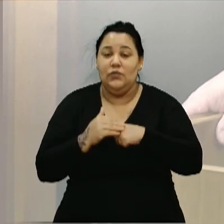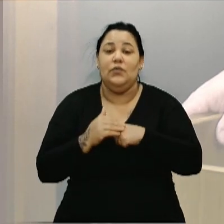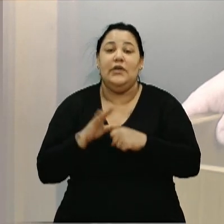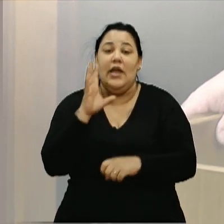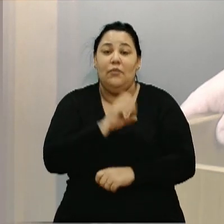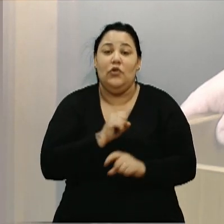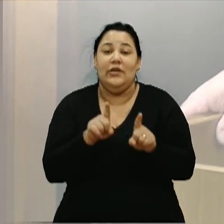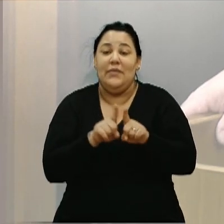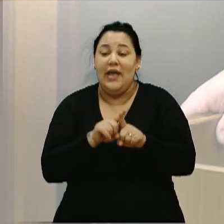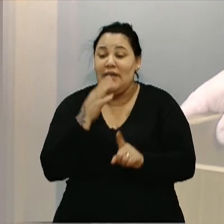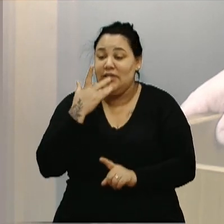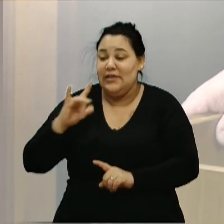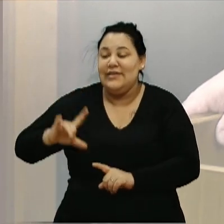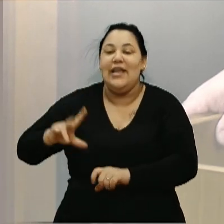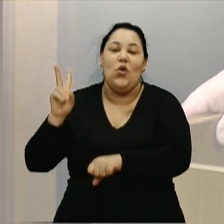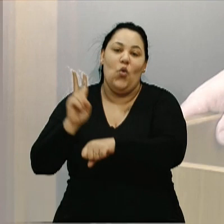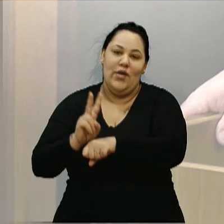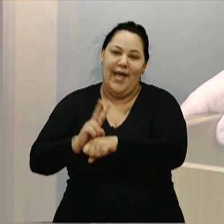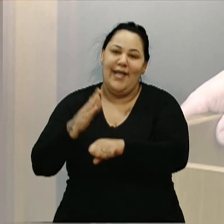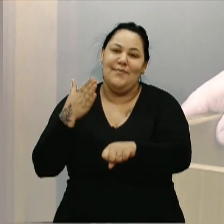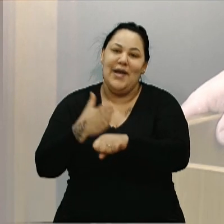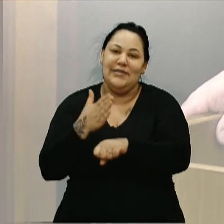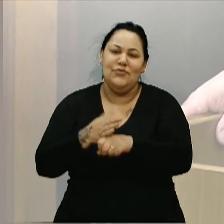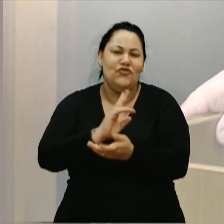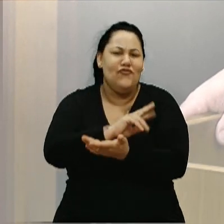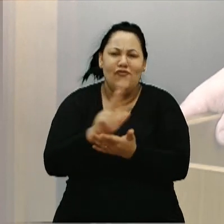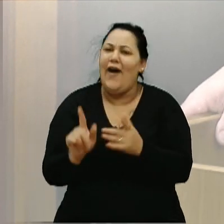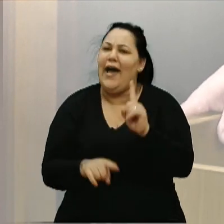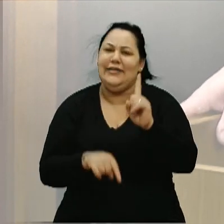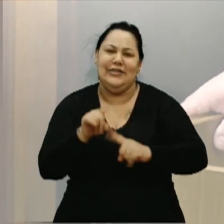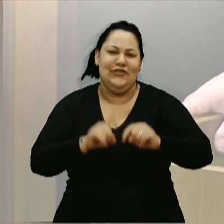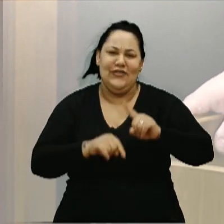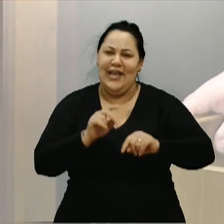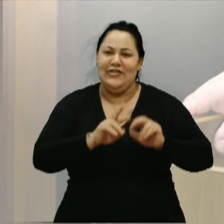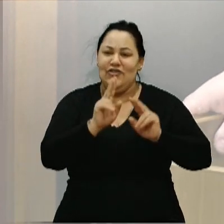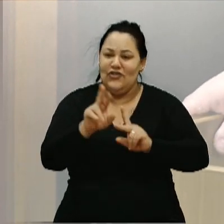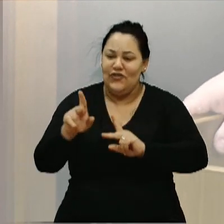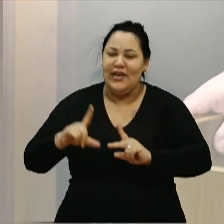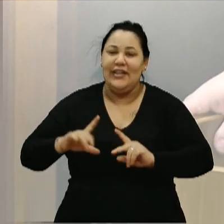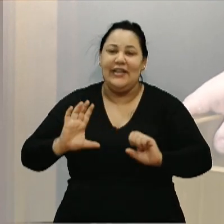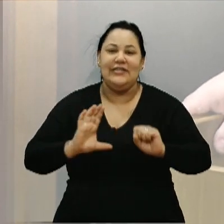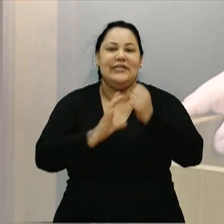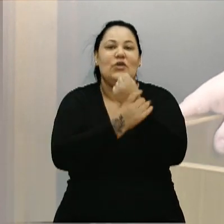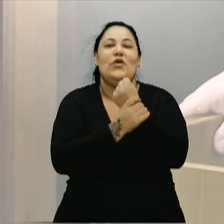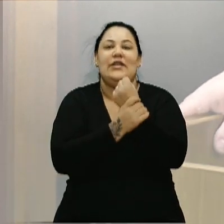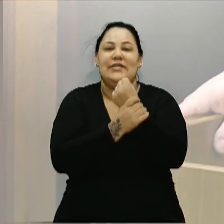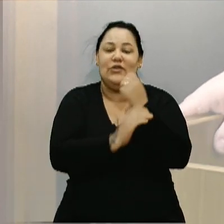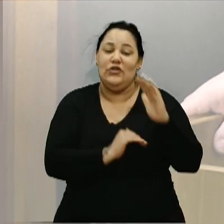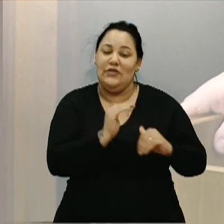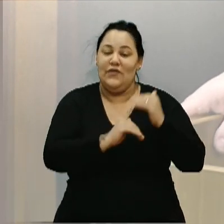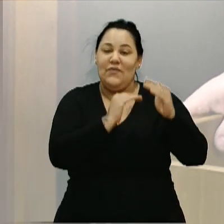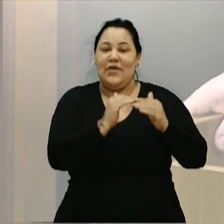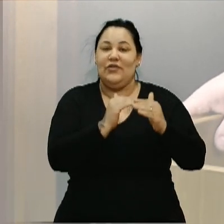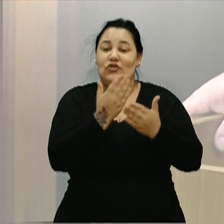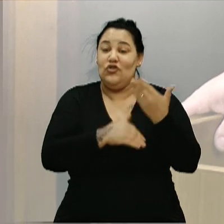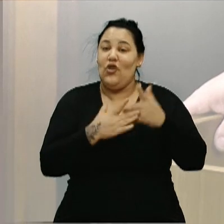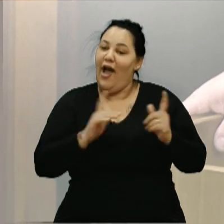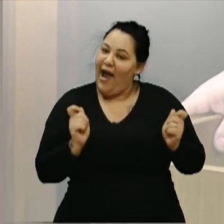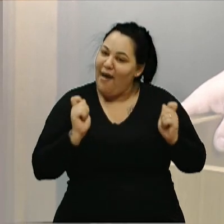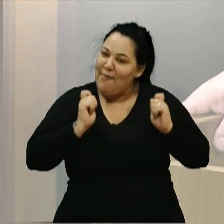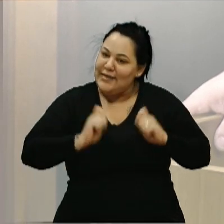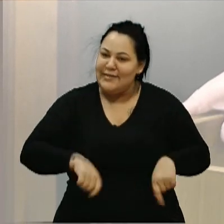as crianças recebem cuidados e participam de diversas atividades, assegurando o desenvolvimento de suas potencialidades,